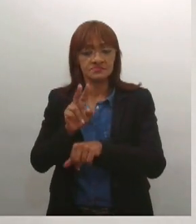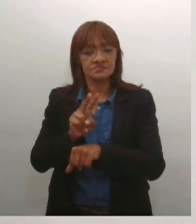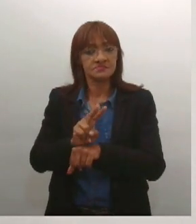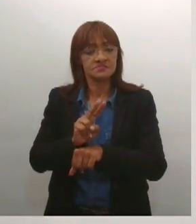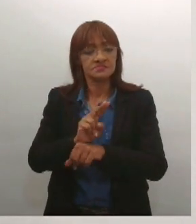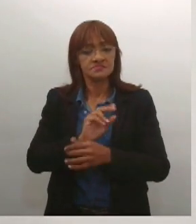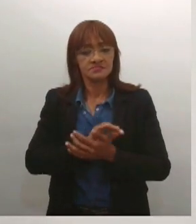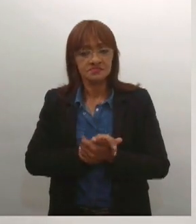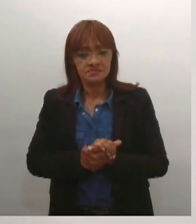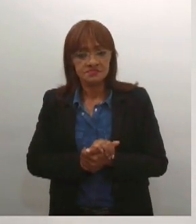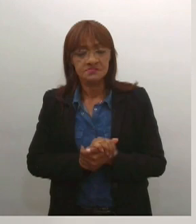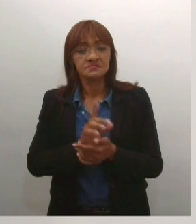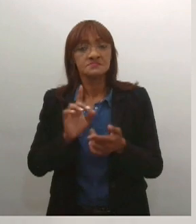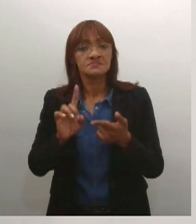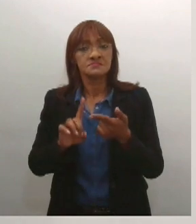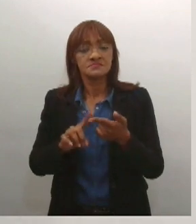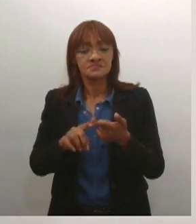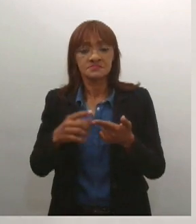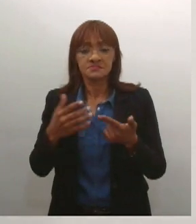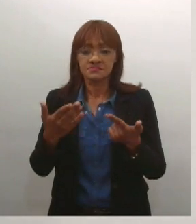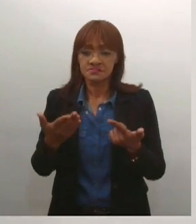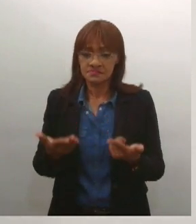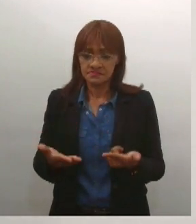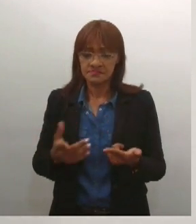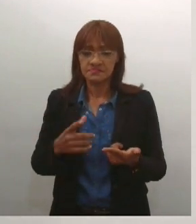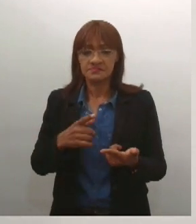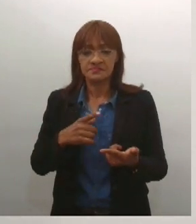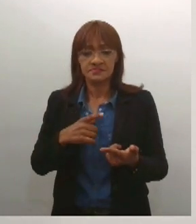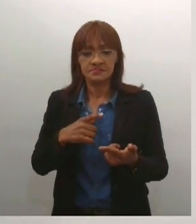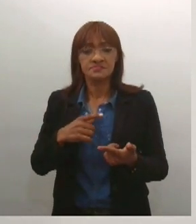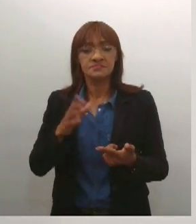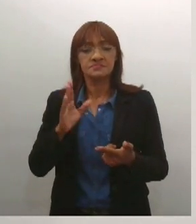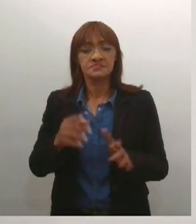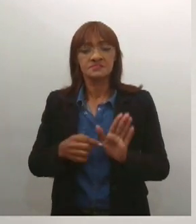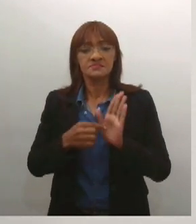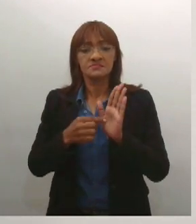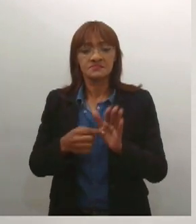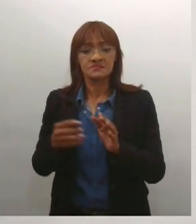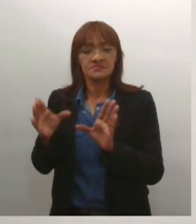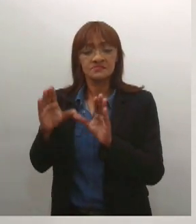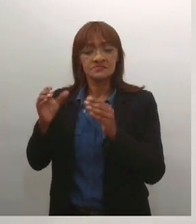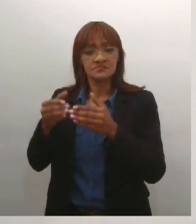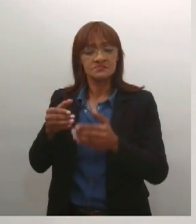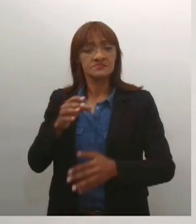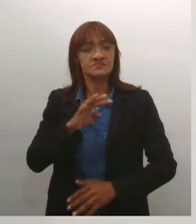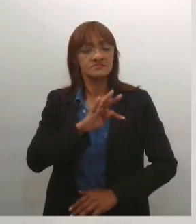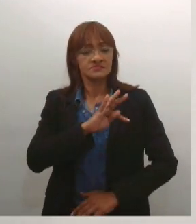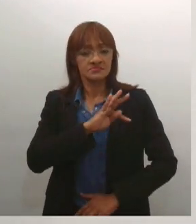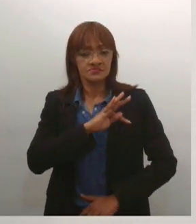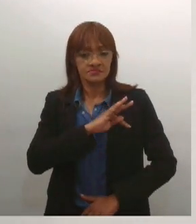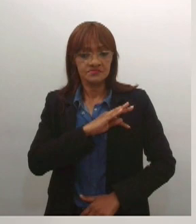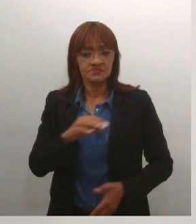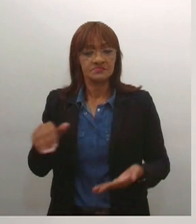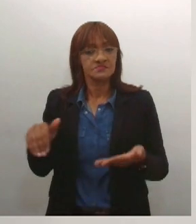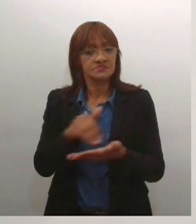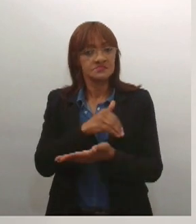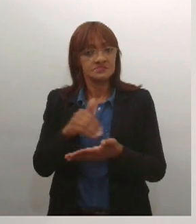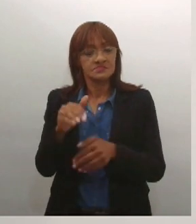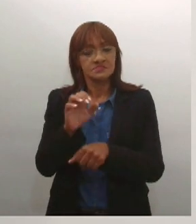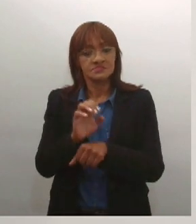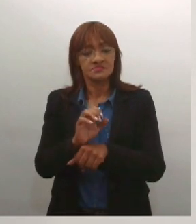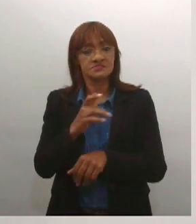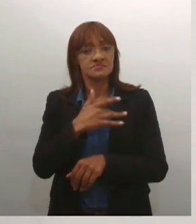e também faremos uma apresentação pela equipe técnica da Secretaria de Estado da Saúde